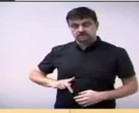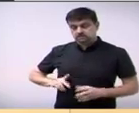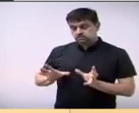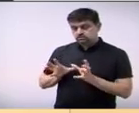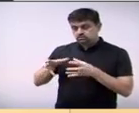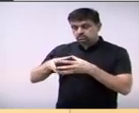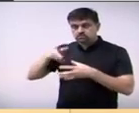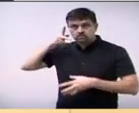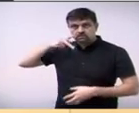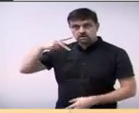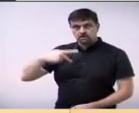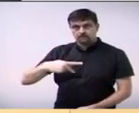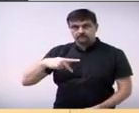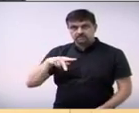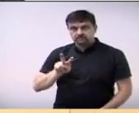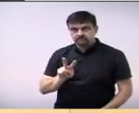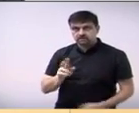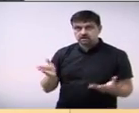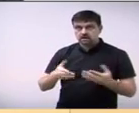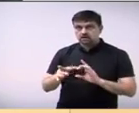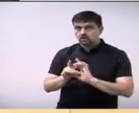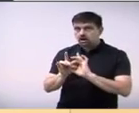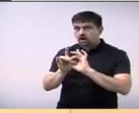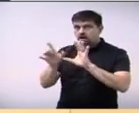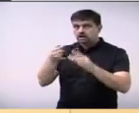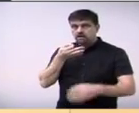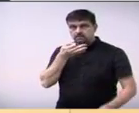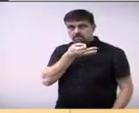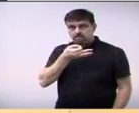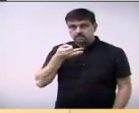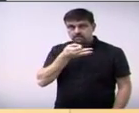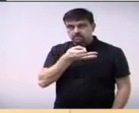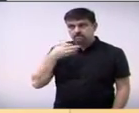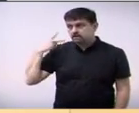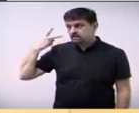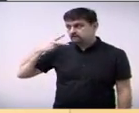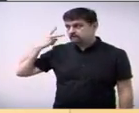A palavra está livre para os vereadores que quiserem fazer uso.